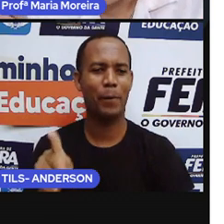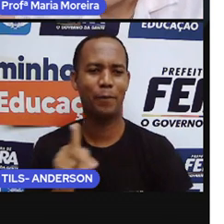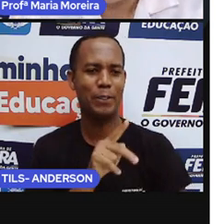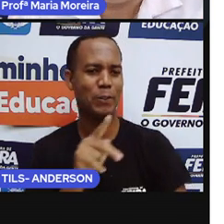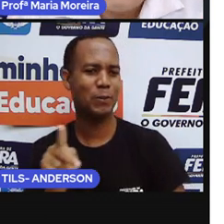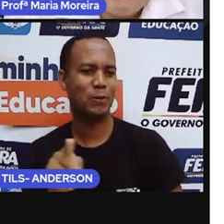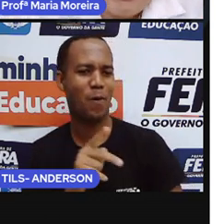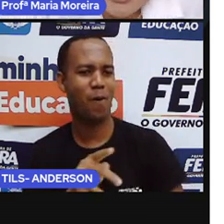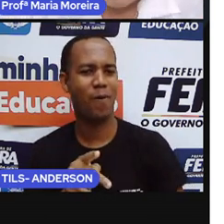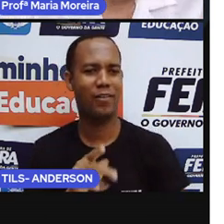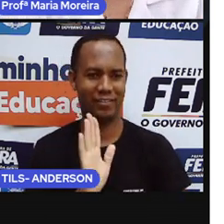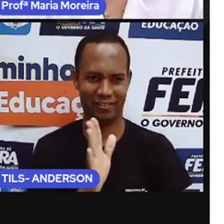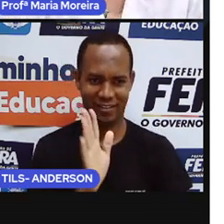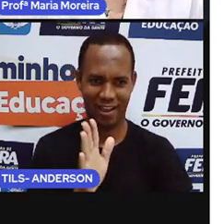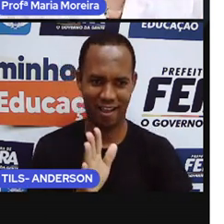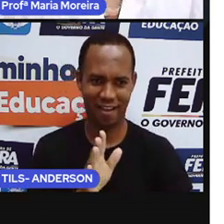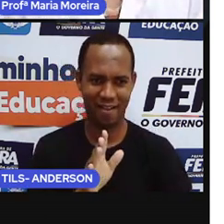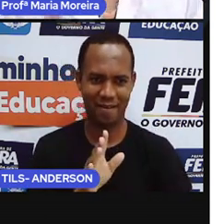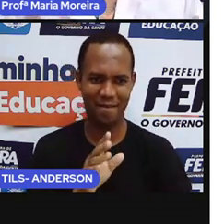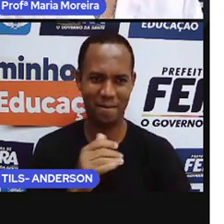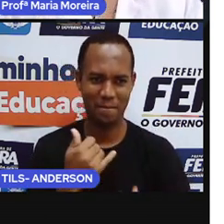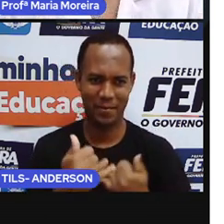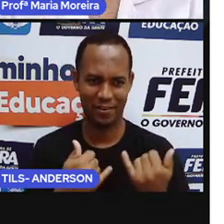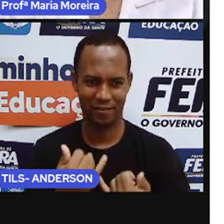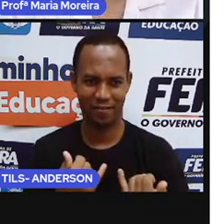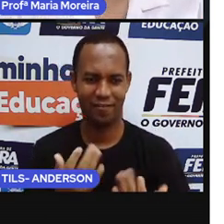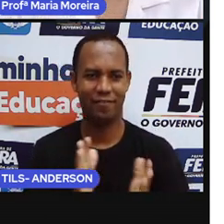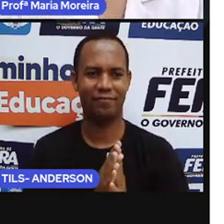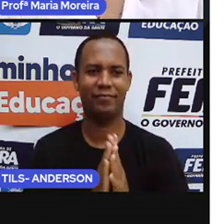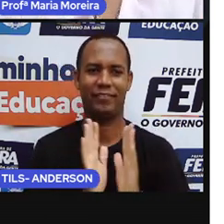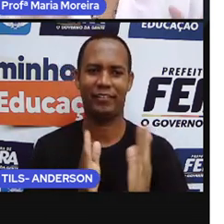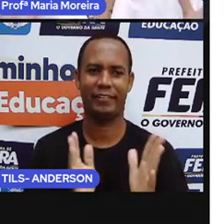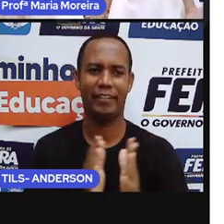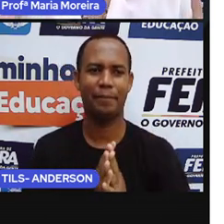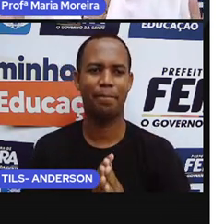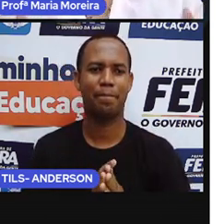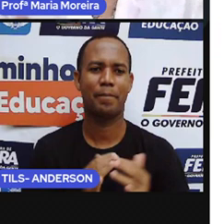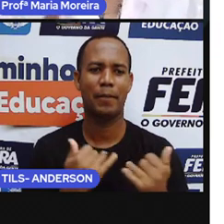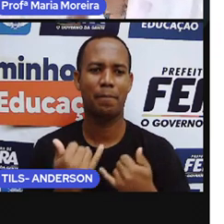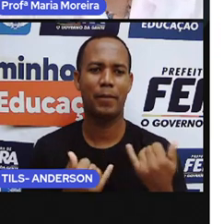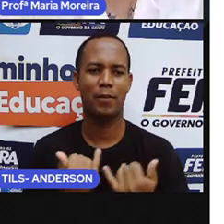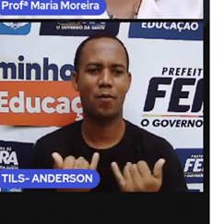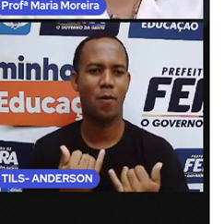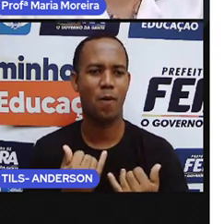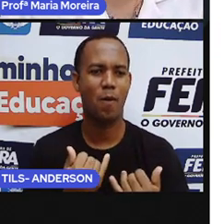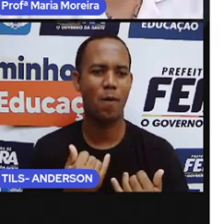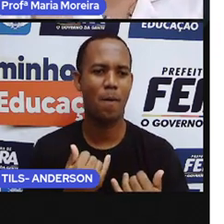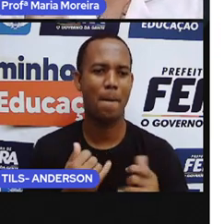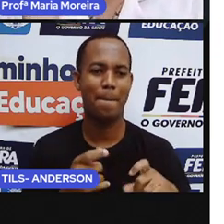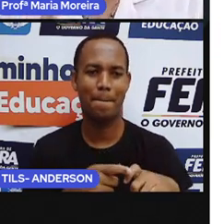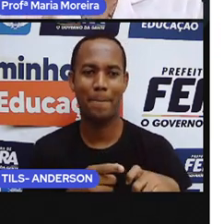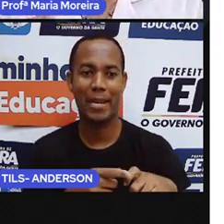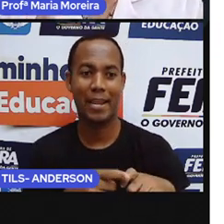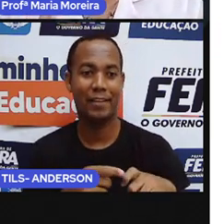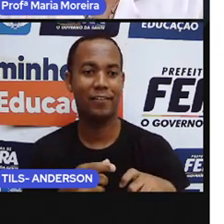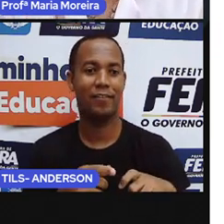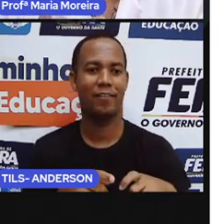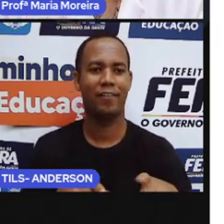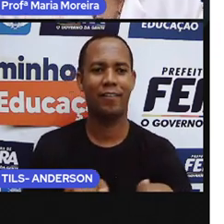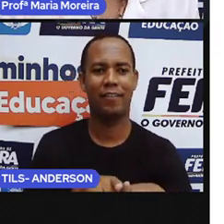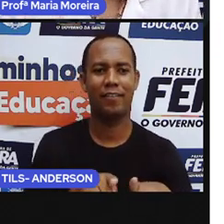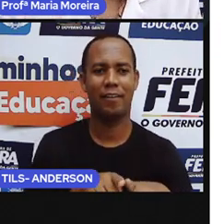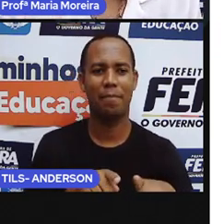maravilhosa. Sejam professores, tá, gente? Quem já brincou aí de ser médico, de ser mecânico, de ser policial,